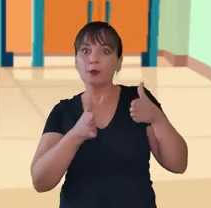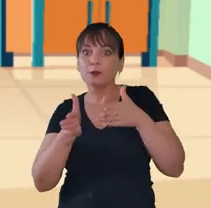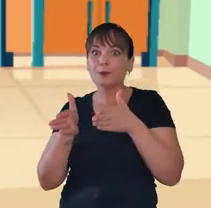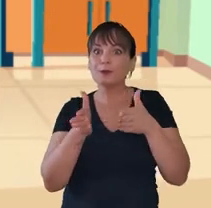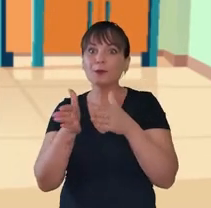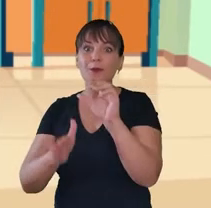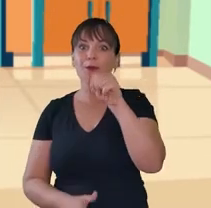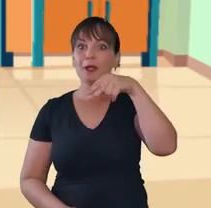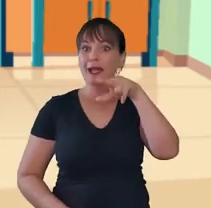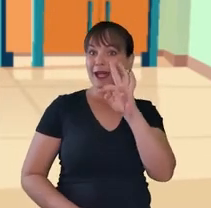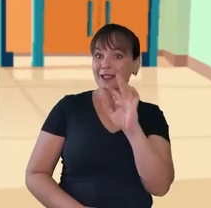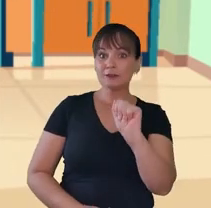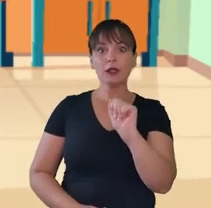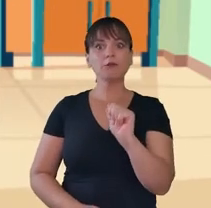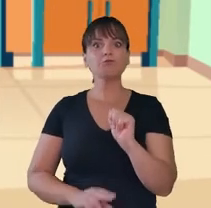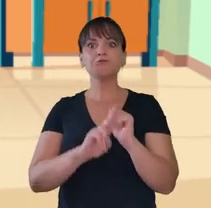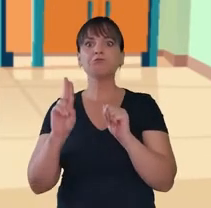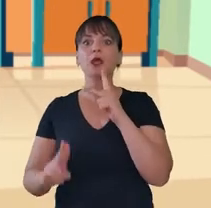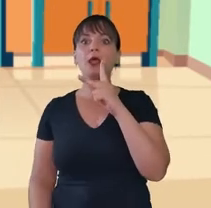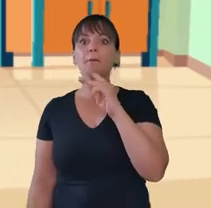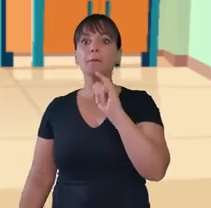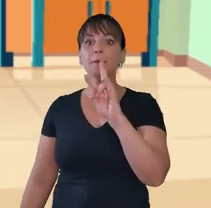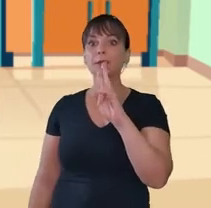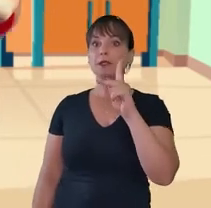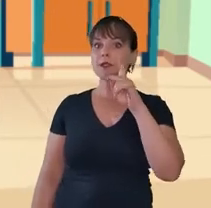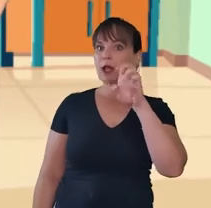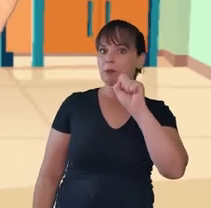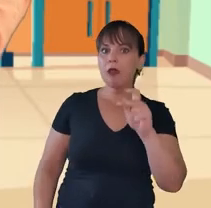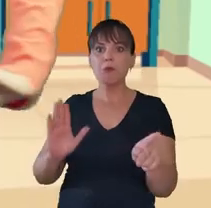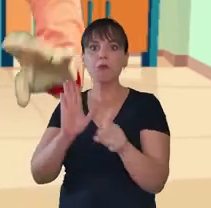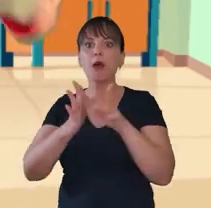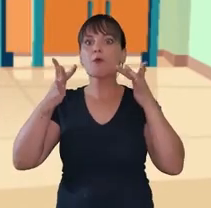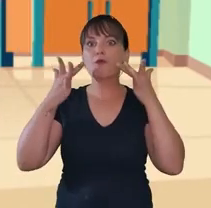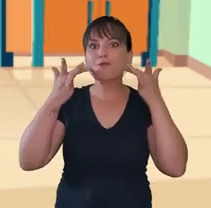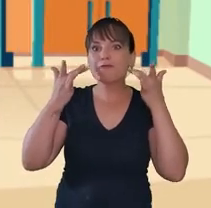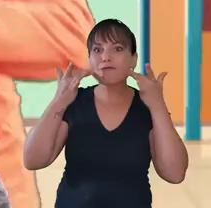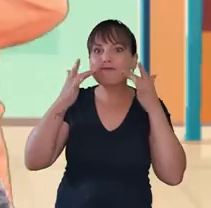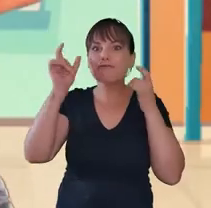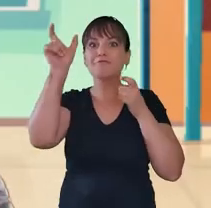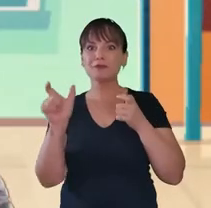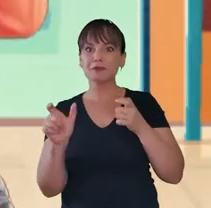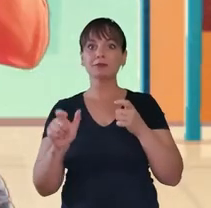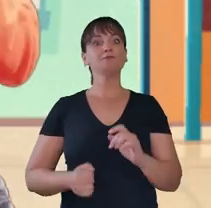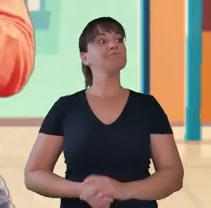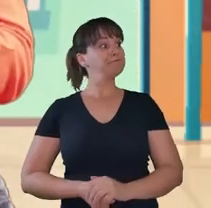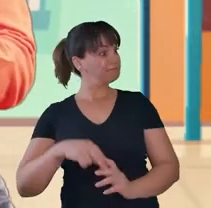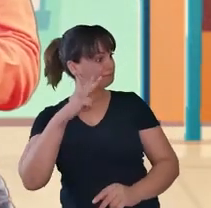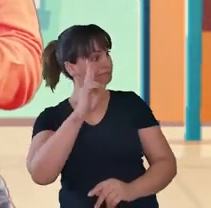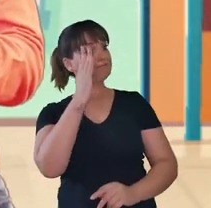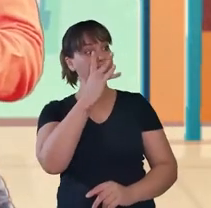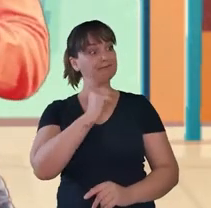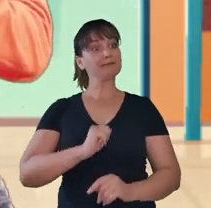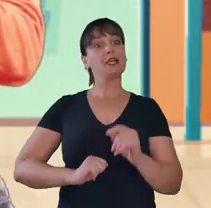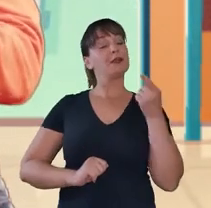Tapirapé, em Tupi-Guarani. Oi, não sabia disso. Deu? Interessante. Muito bonito. E os desenhos lá do